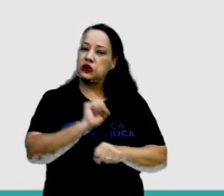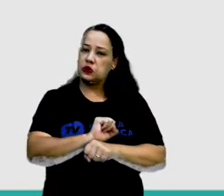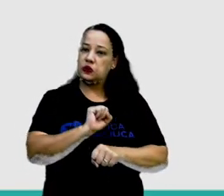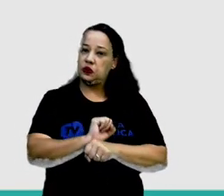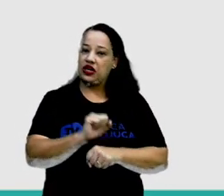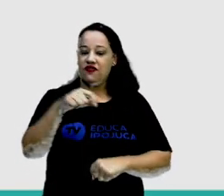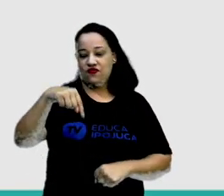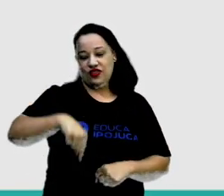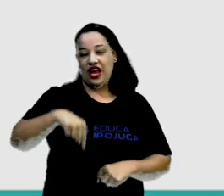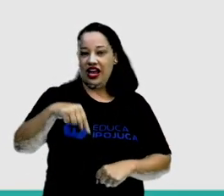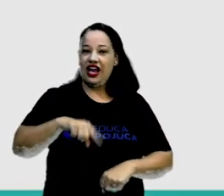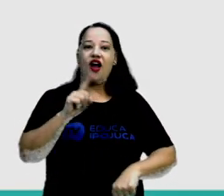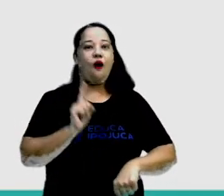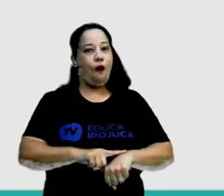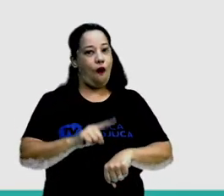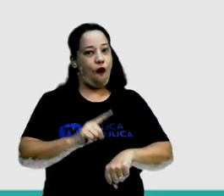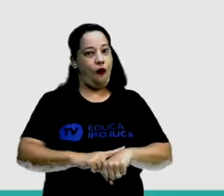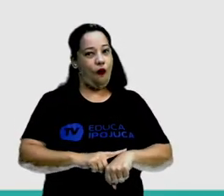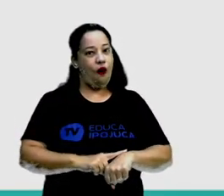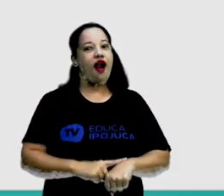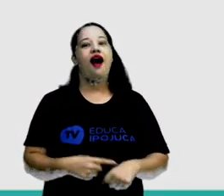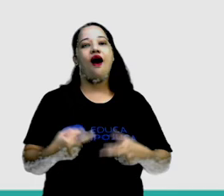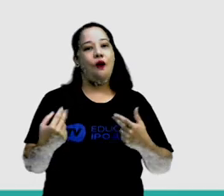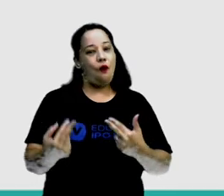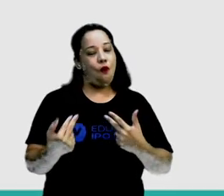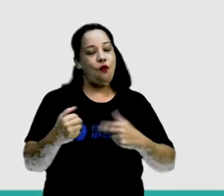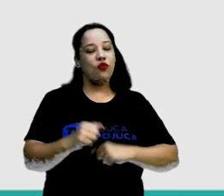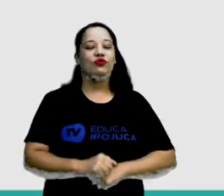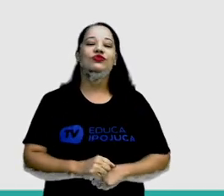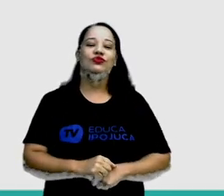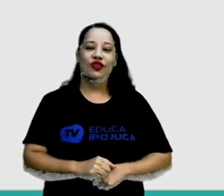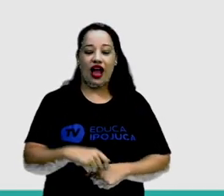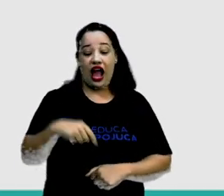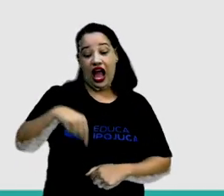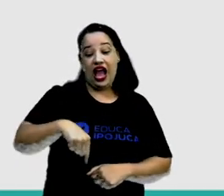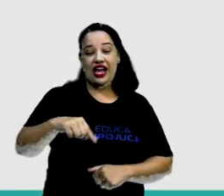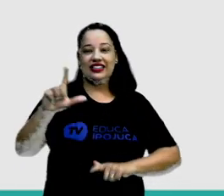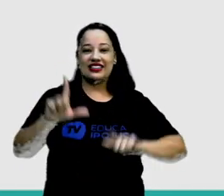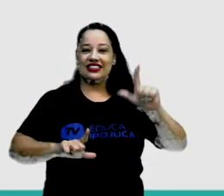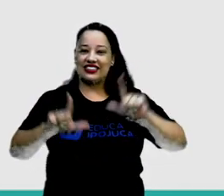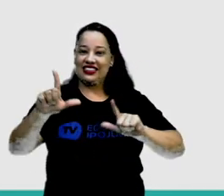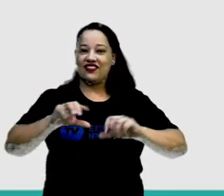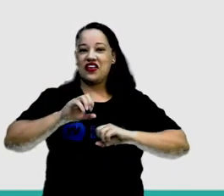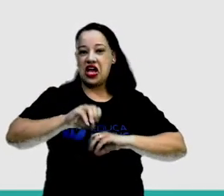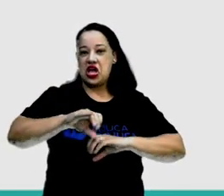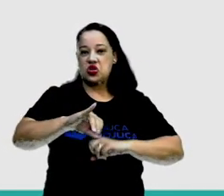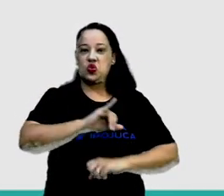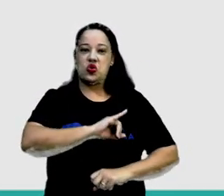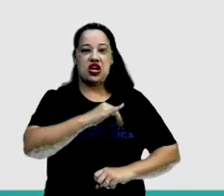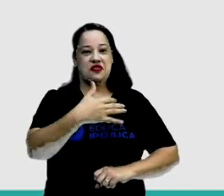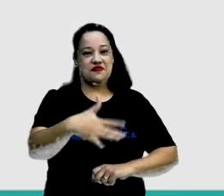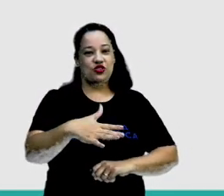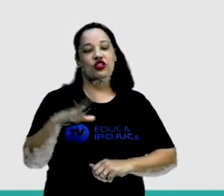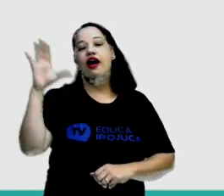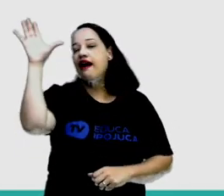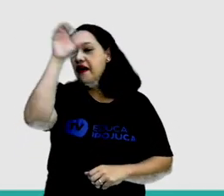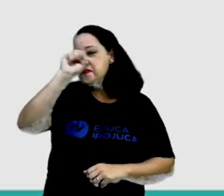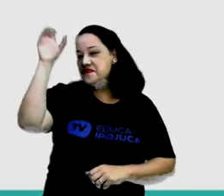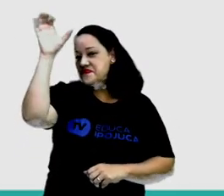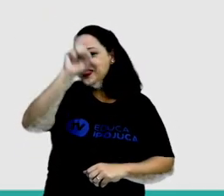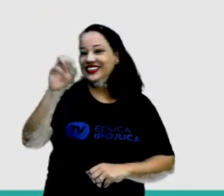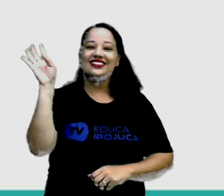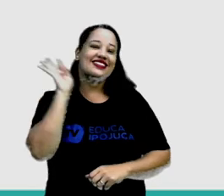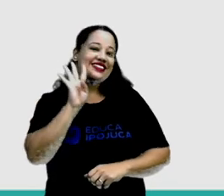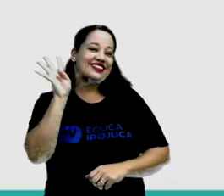mesmo horário, aqui no mesmo canal, na TV Educa e Pojuca, pra aprendermos muitas coisas